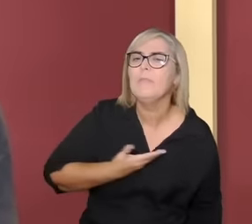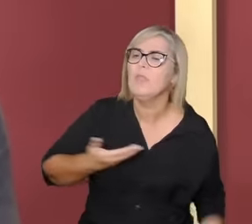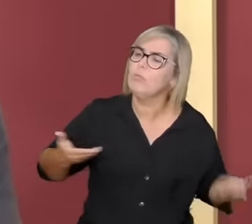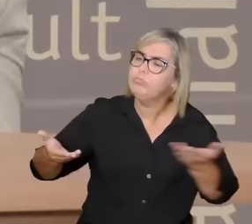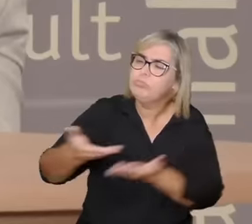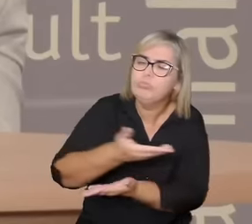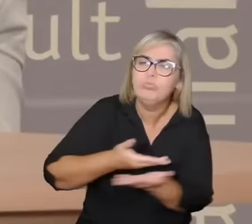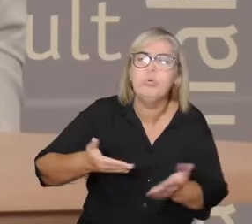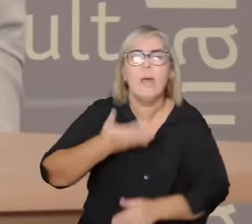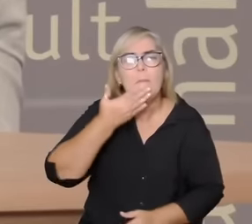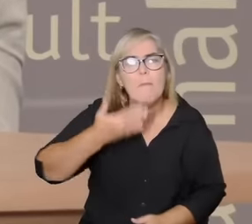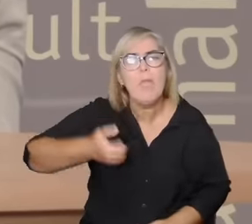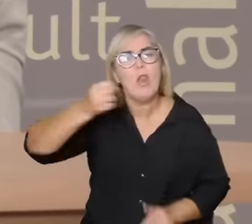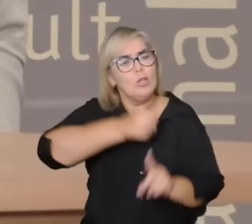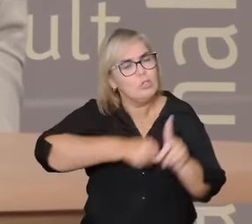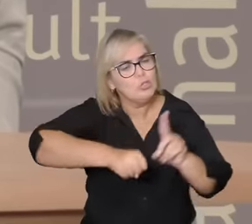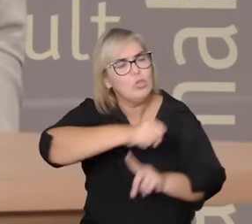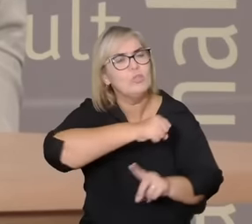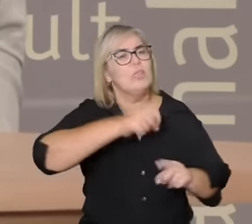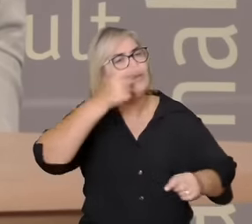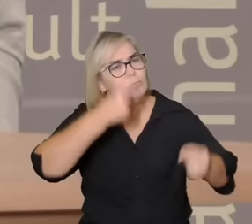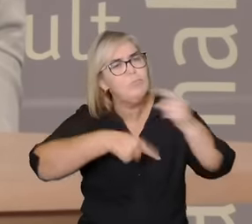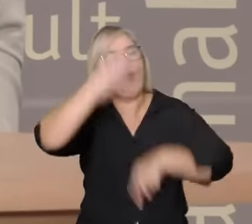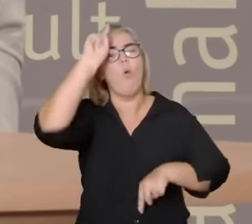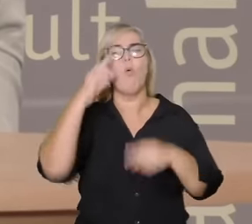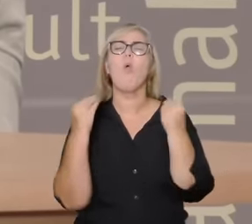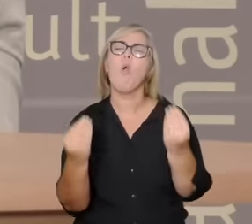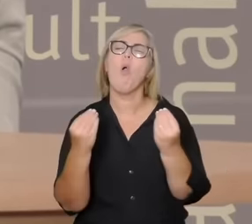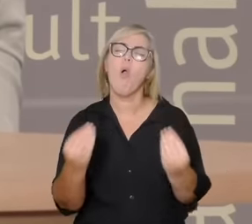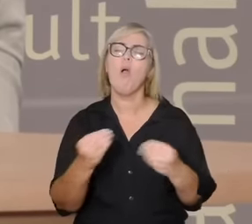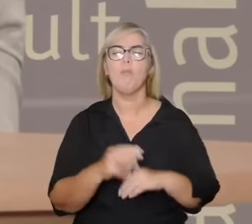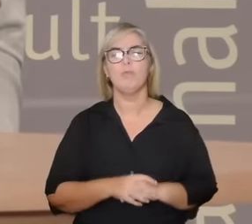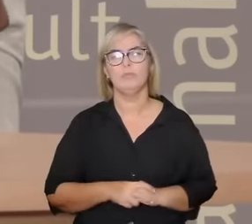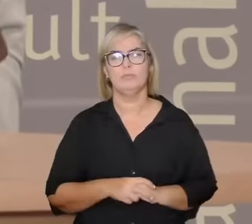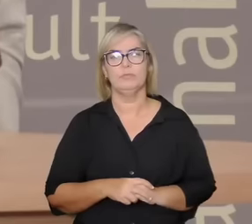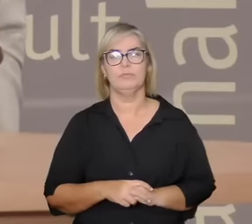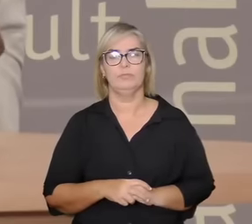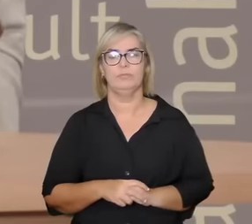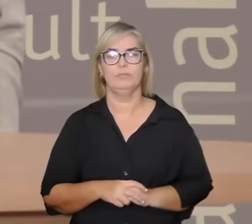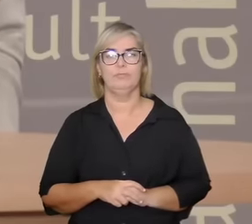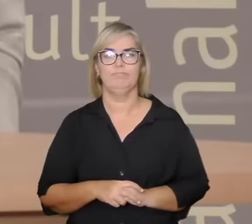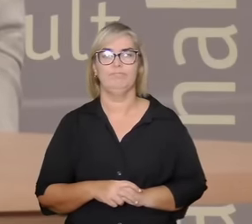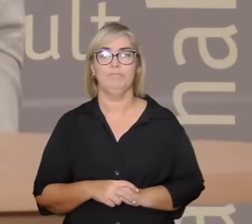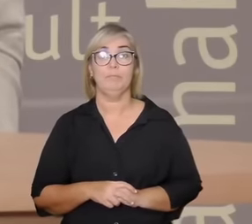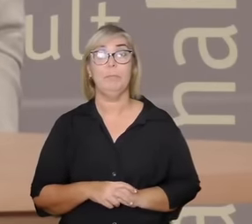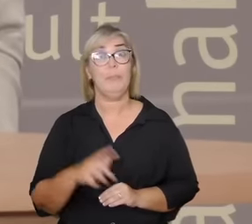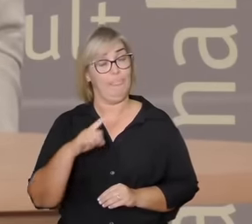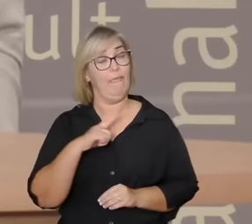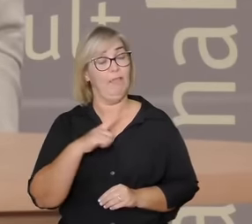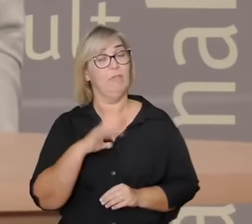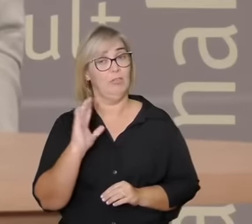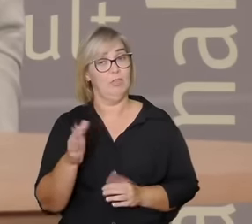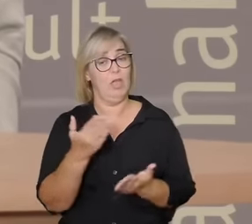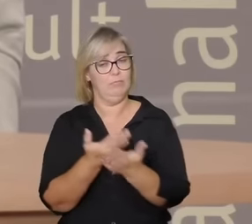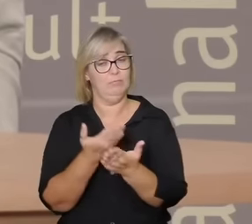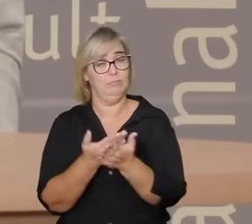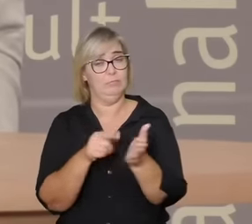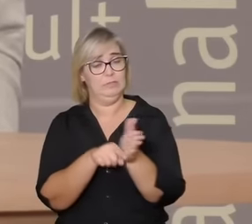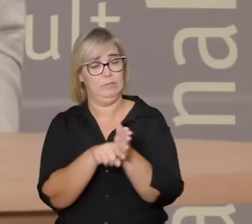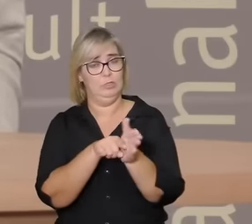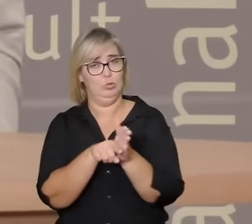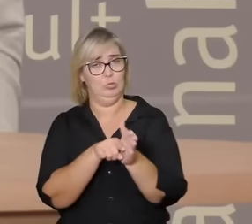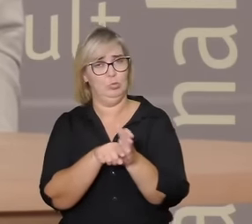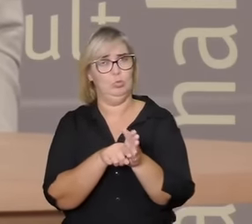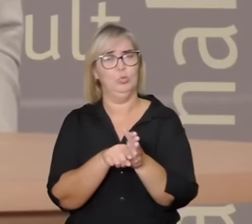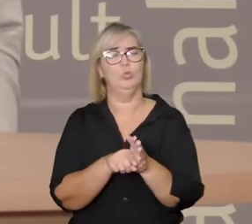sociedade isso tem muito a ver então tem muitos estudos né por exemplo tem tem um debate